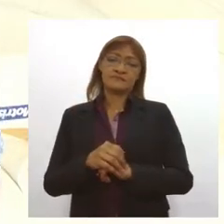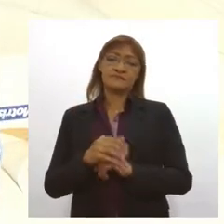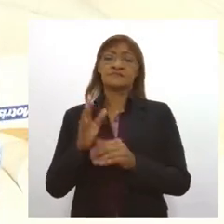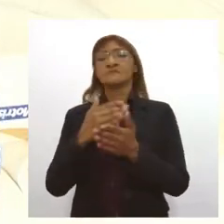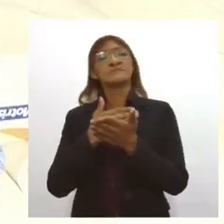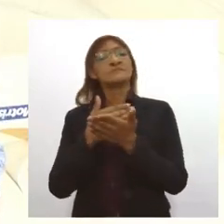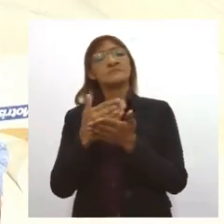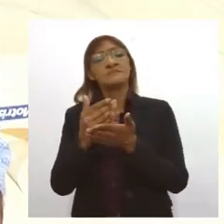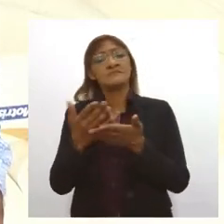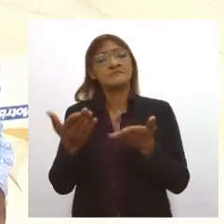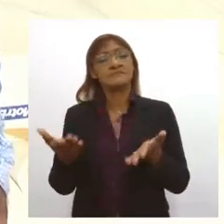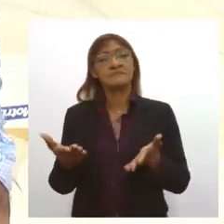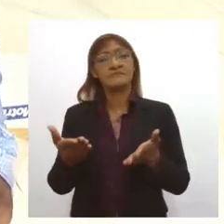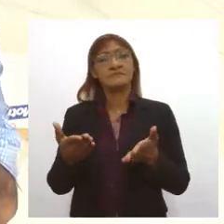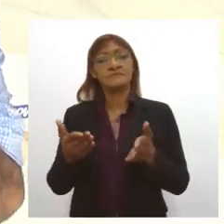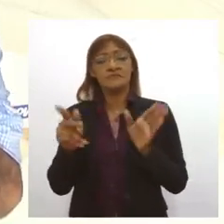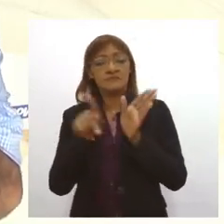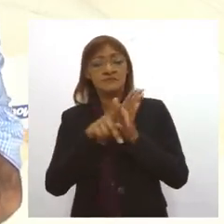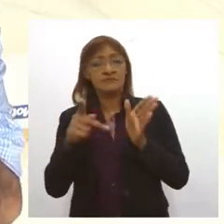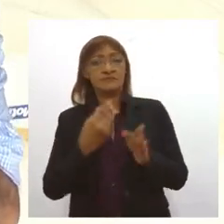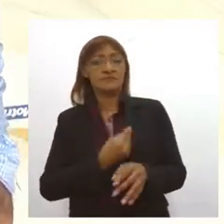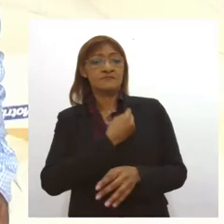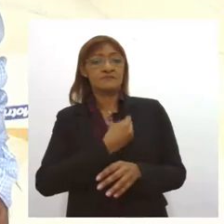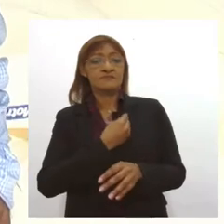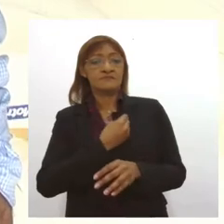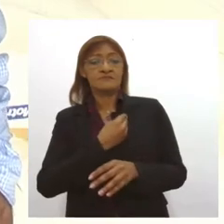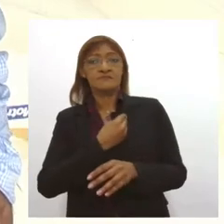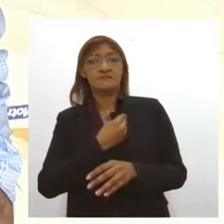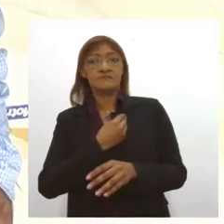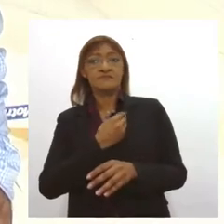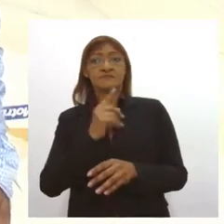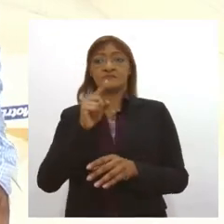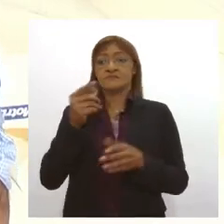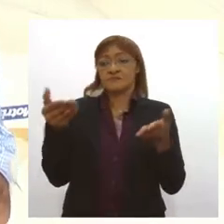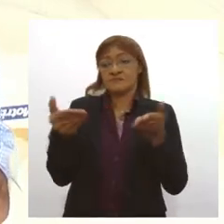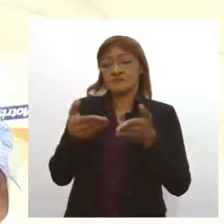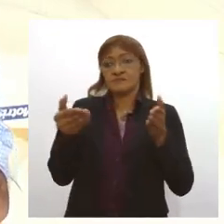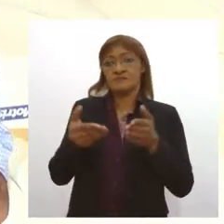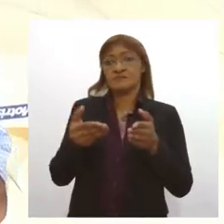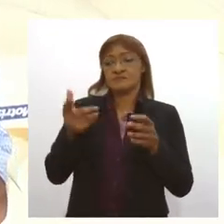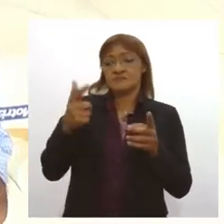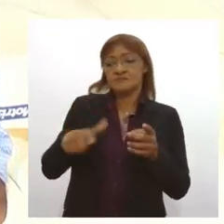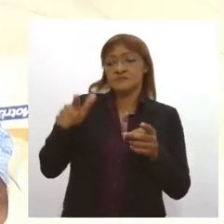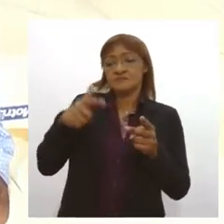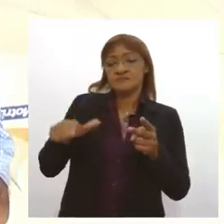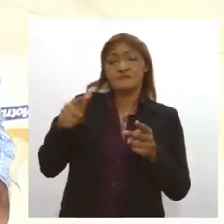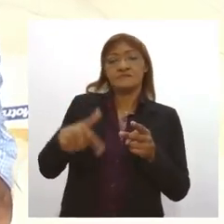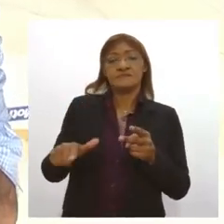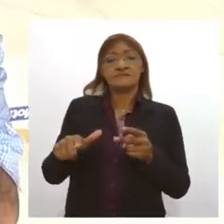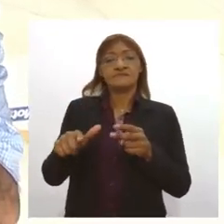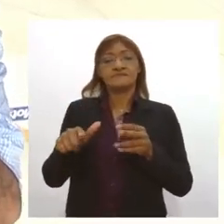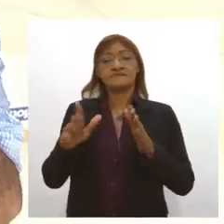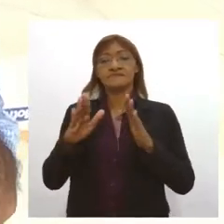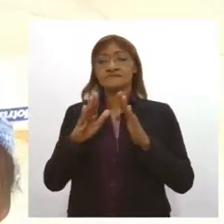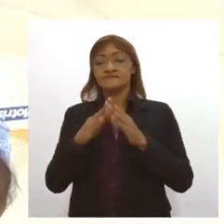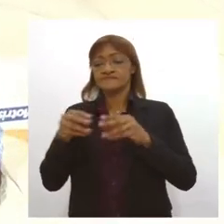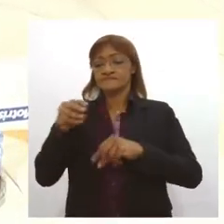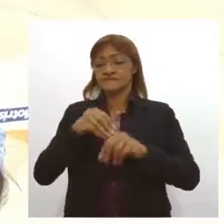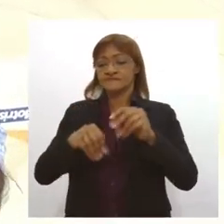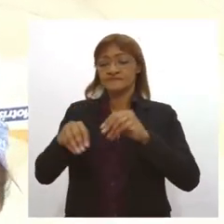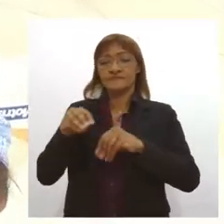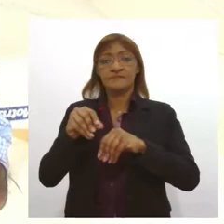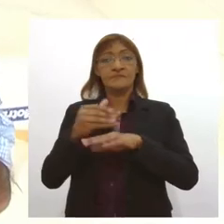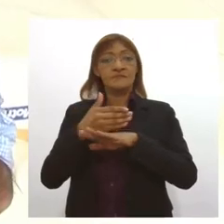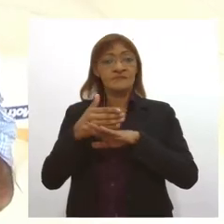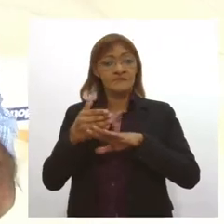para sua própria subsistência depois com a sobra hoje produzindo mais com a mecanização da casa de farinha agora vende